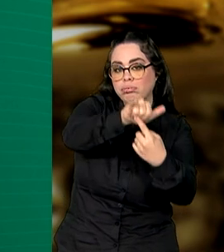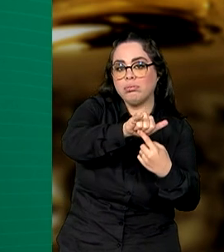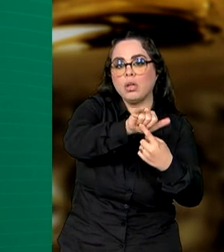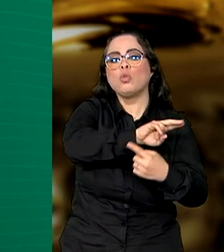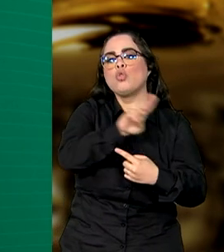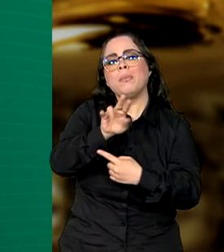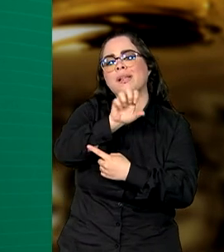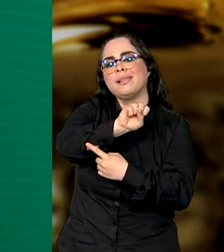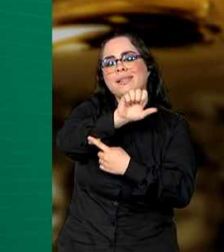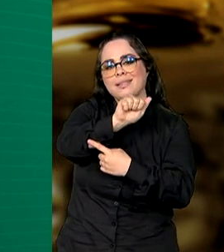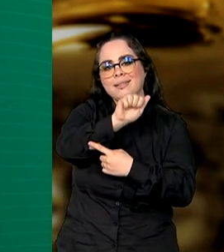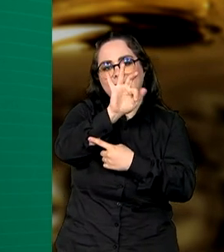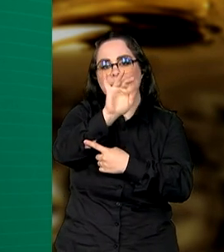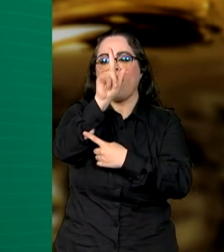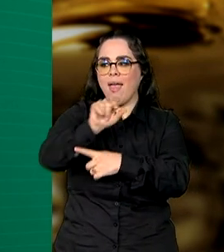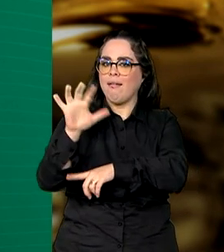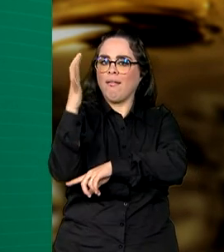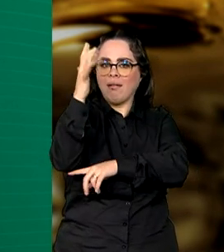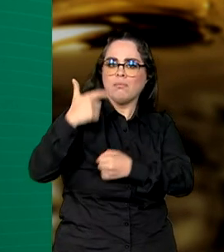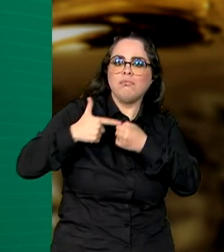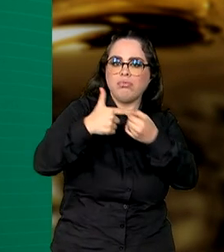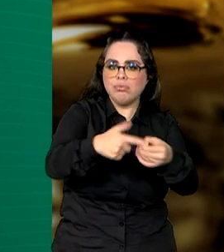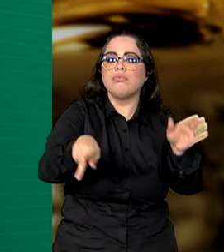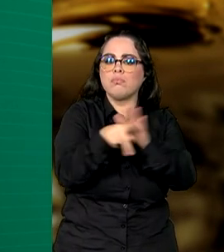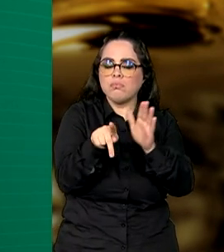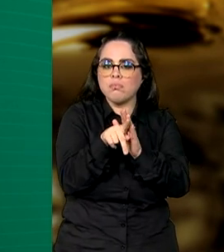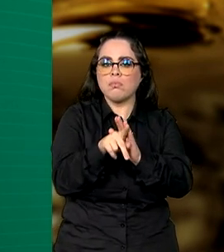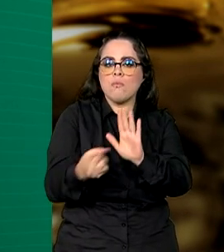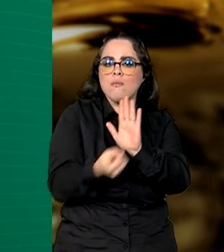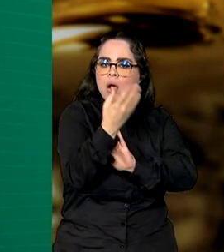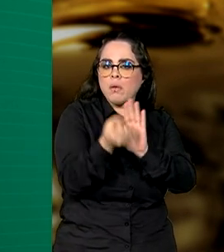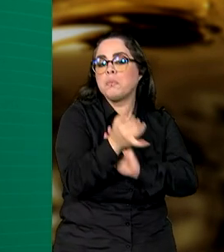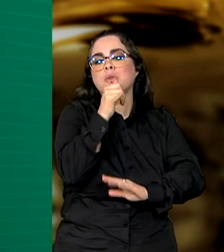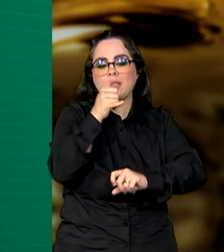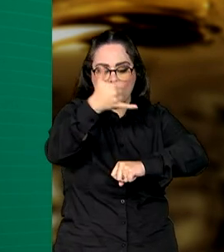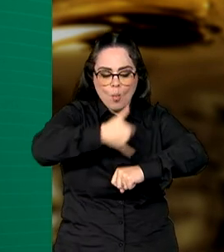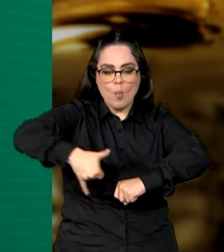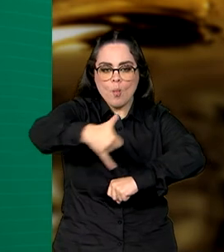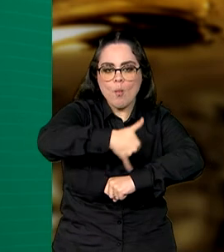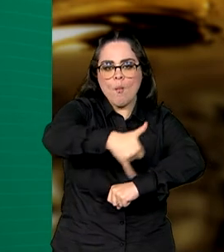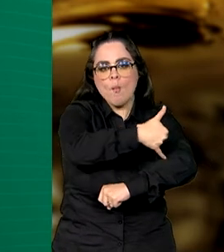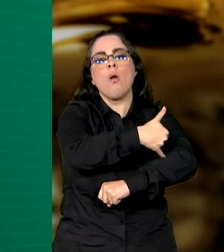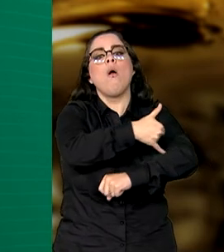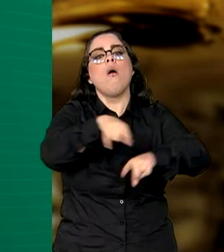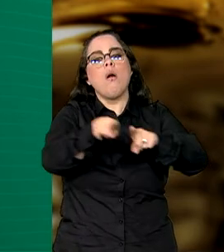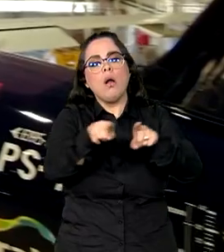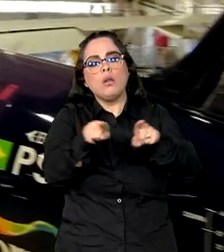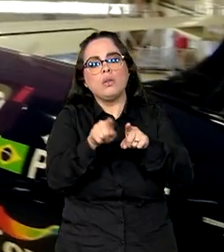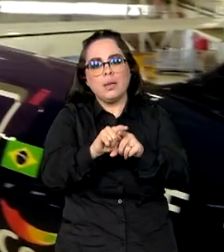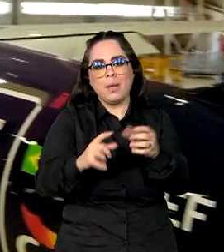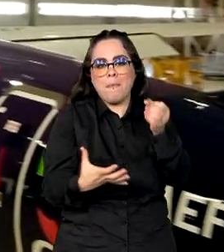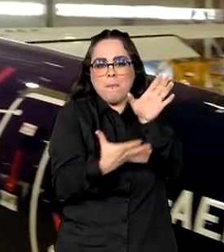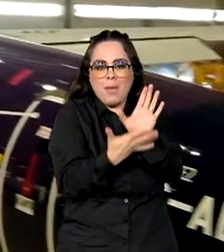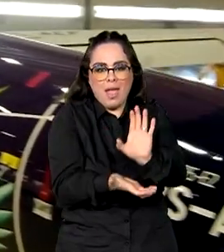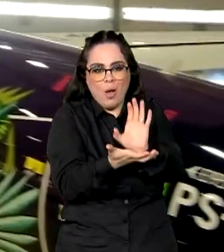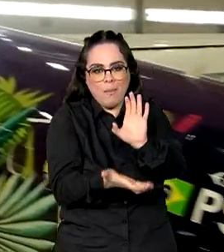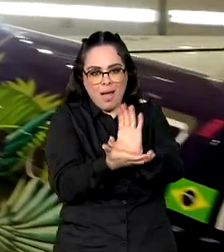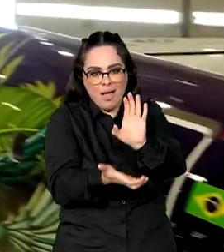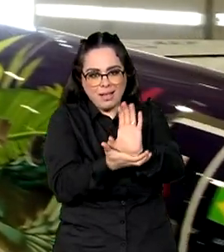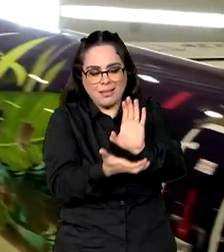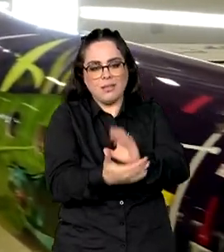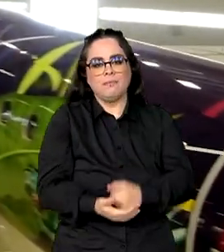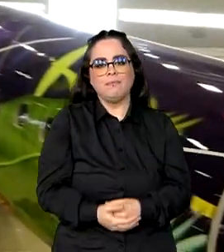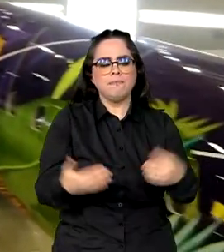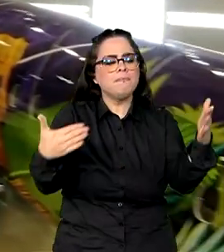chamados de SAF, e produzidos a partir de recursos renováveis como óleos vegetais e biomassa. Até 2030,